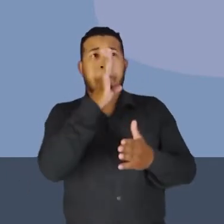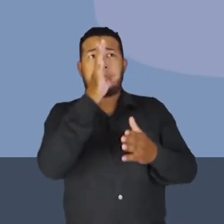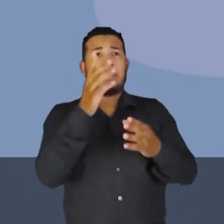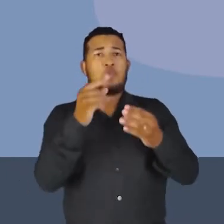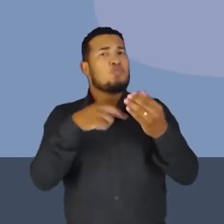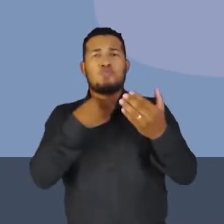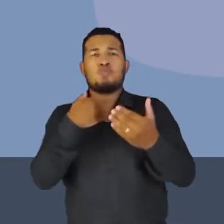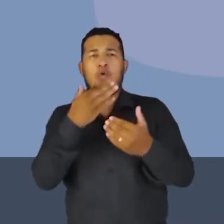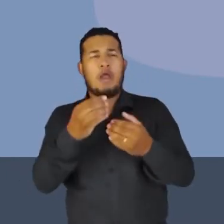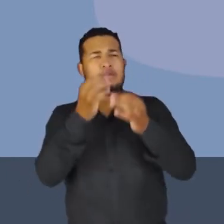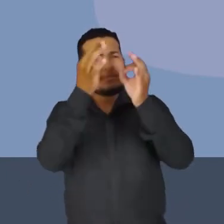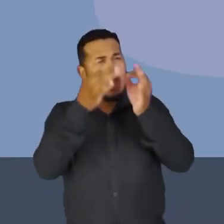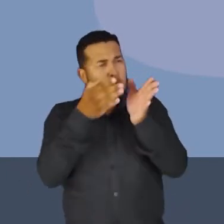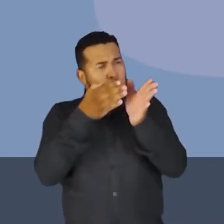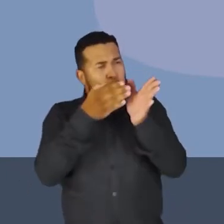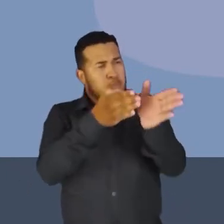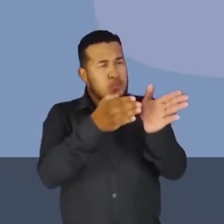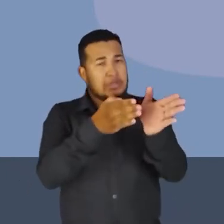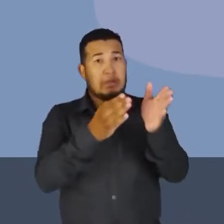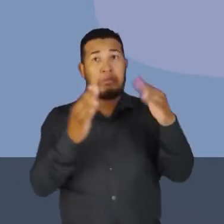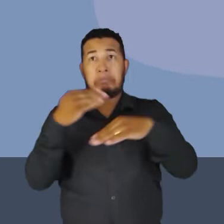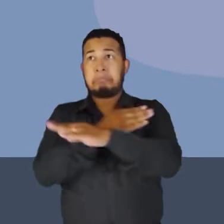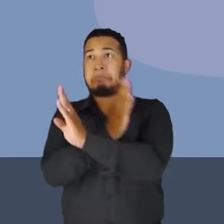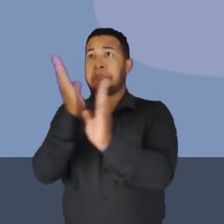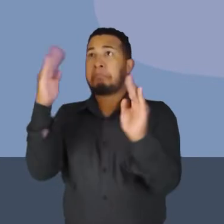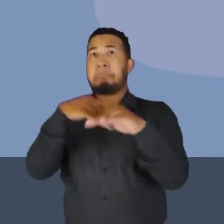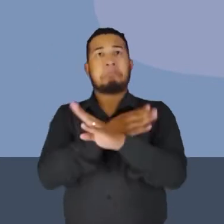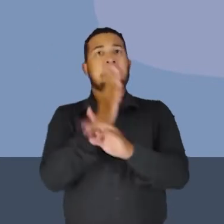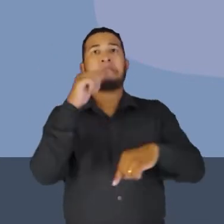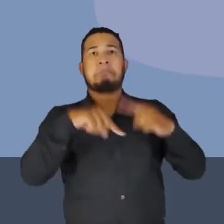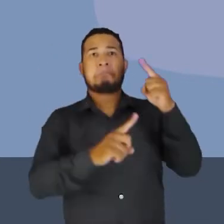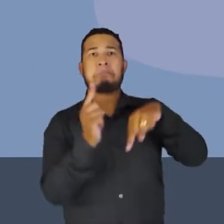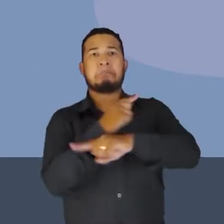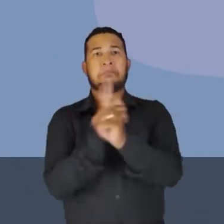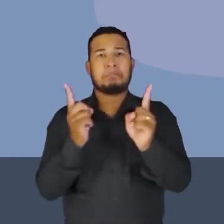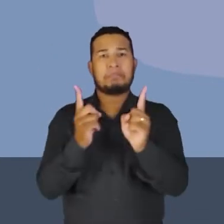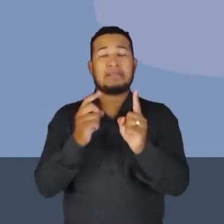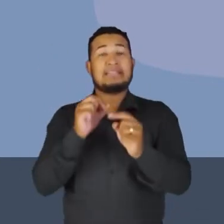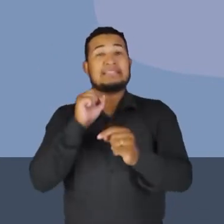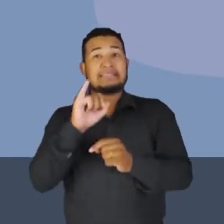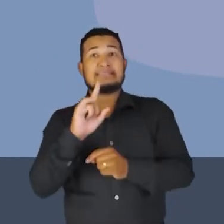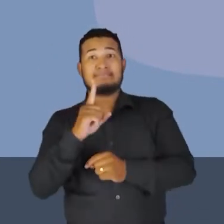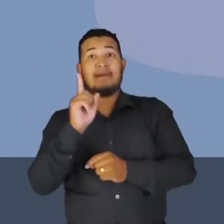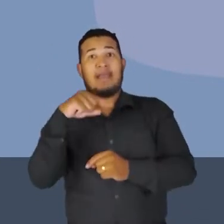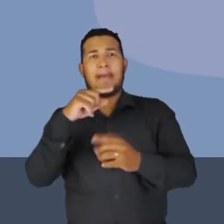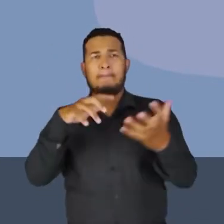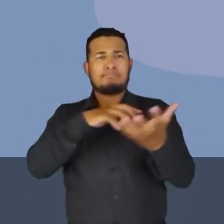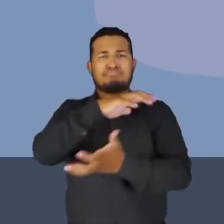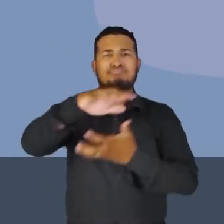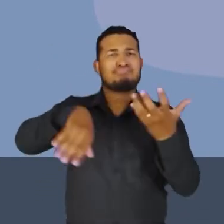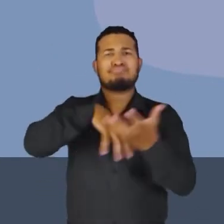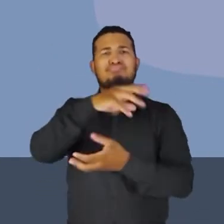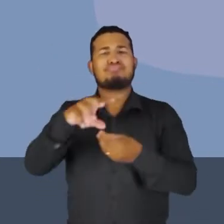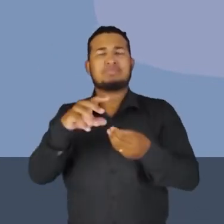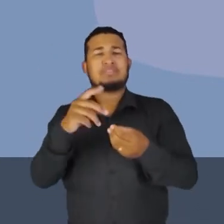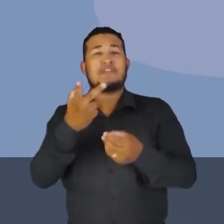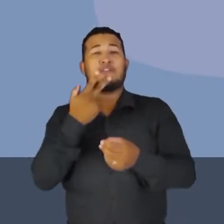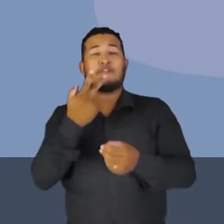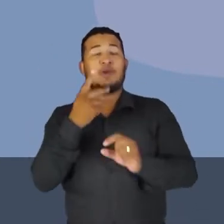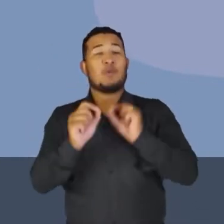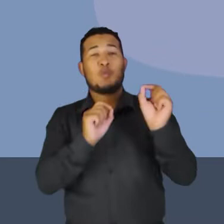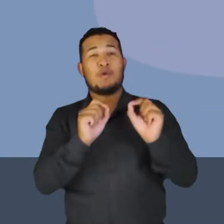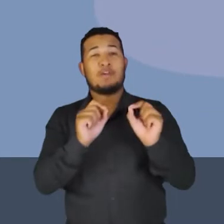desalinhado. Quando nós temos um desalinhamento destes domínios magnéticos, nós mencionamos que